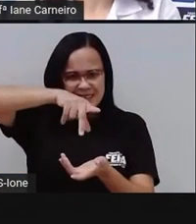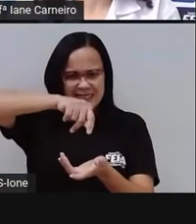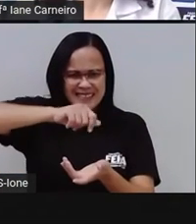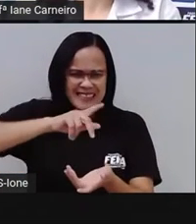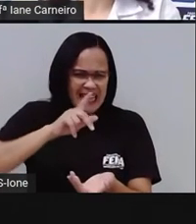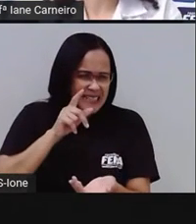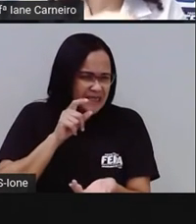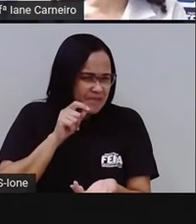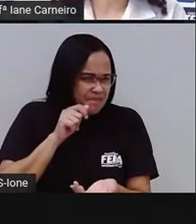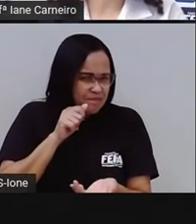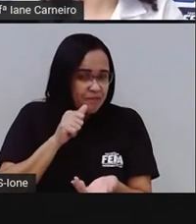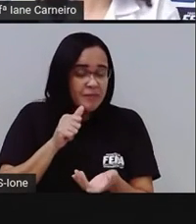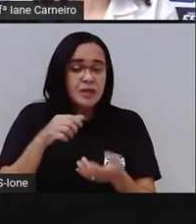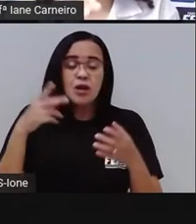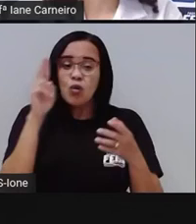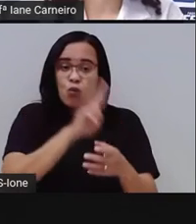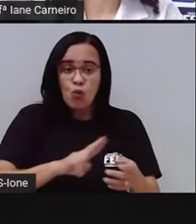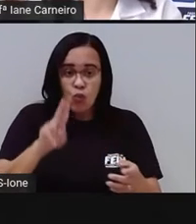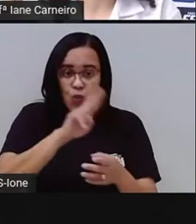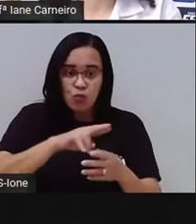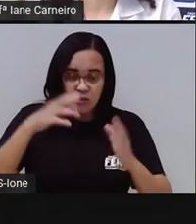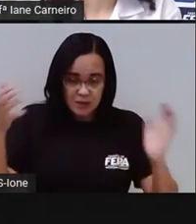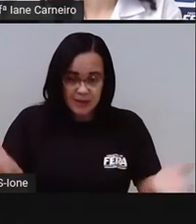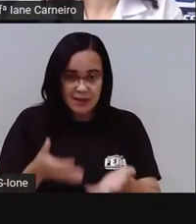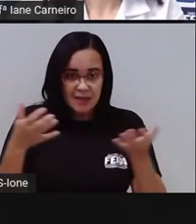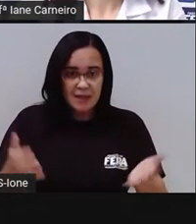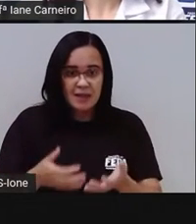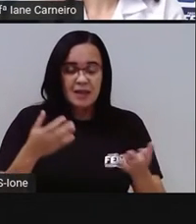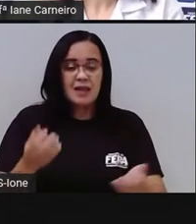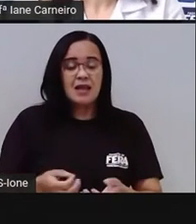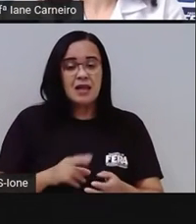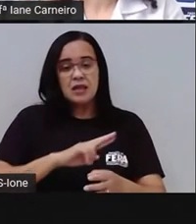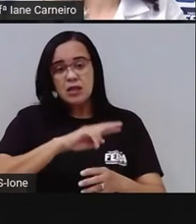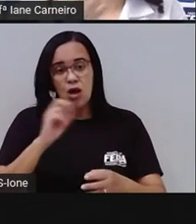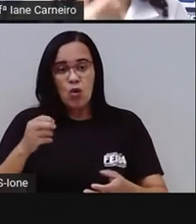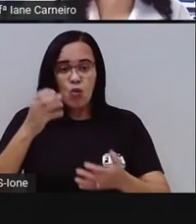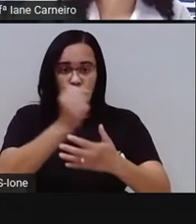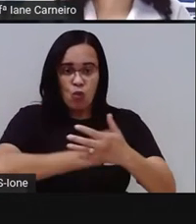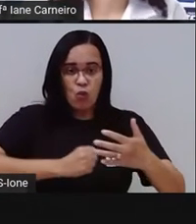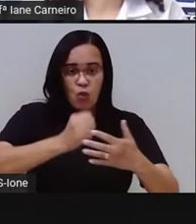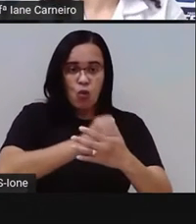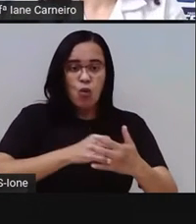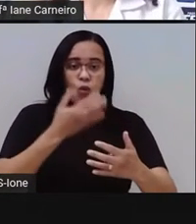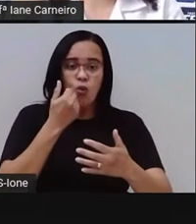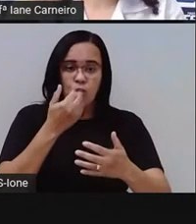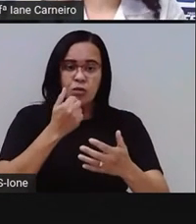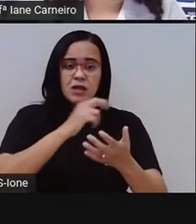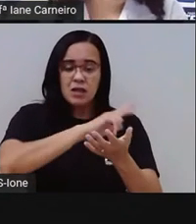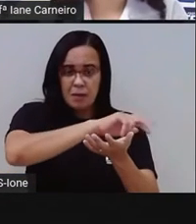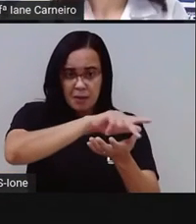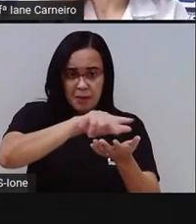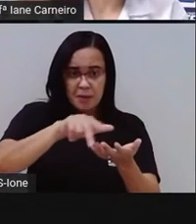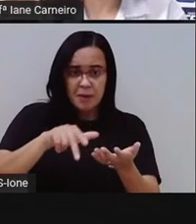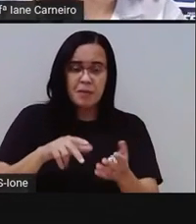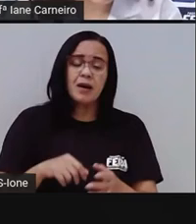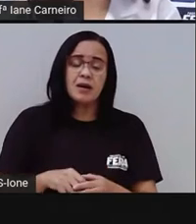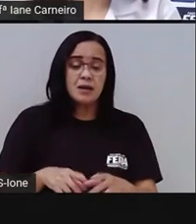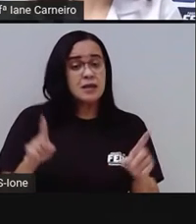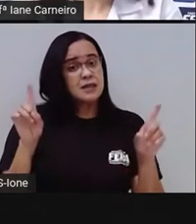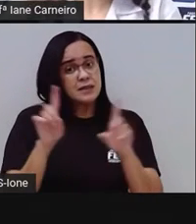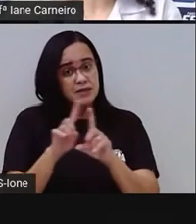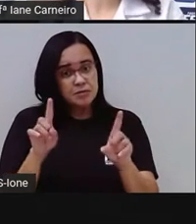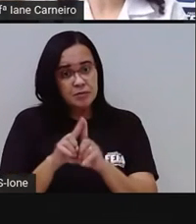tempero, né? Para temperar o camarão ou o peixe, né? Quando falou do kiwi, ele também falou que era